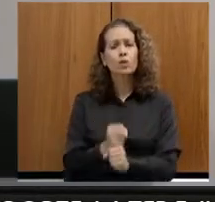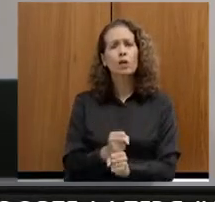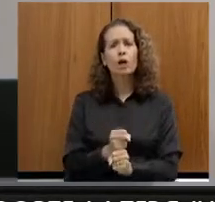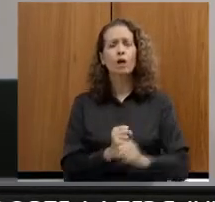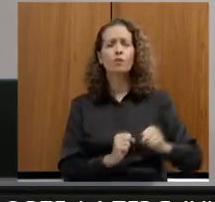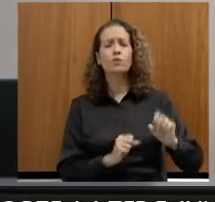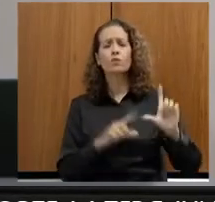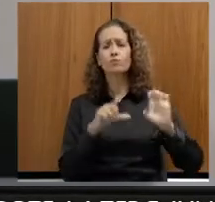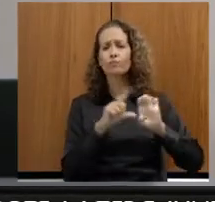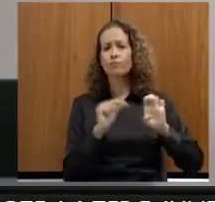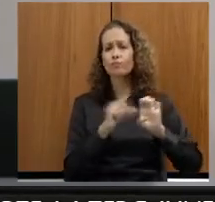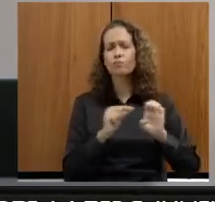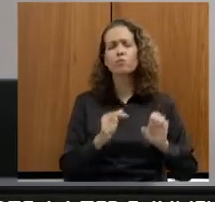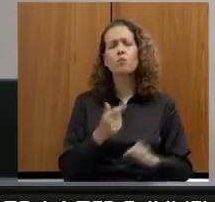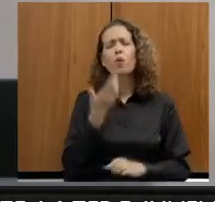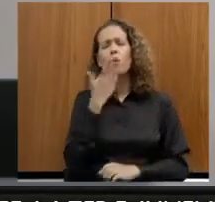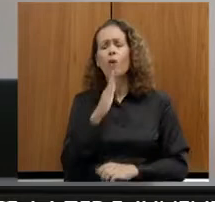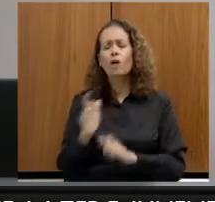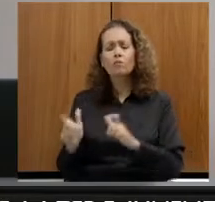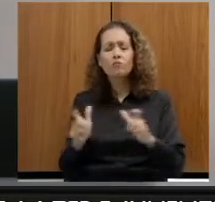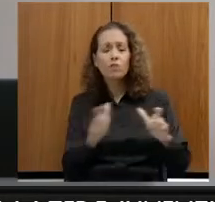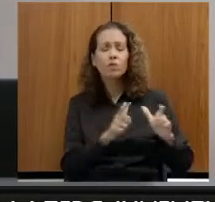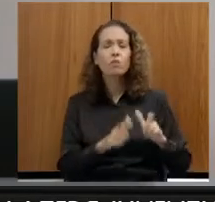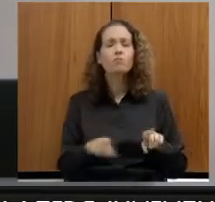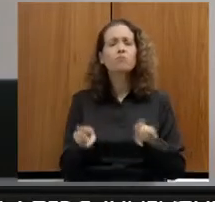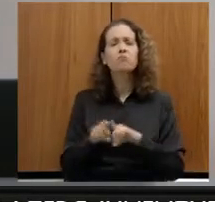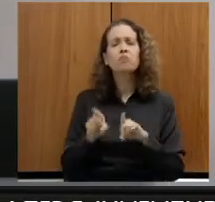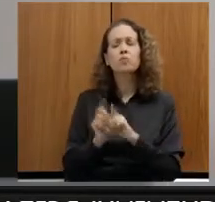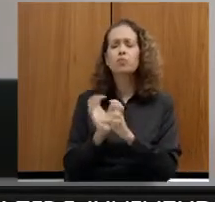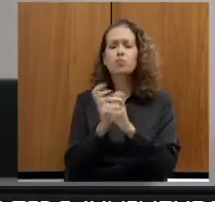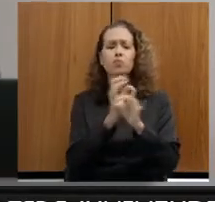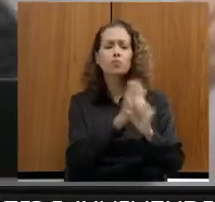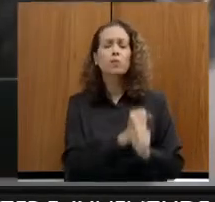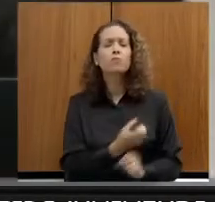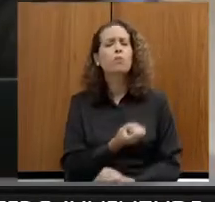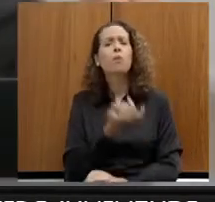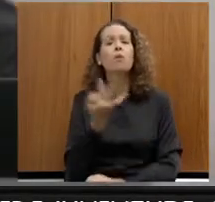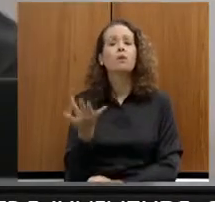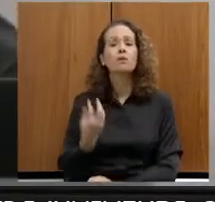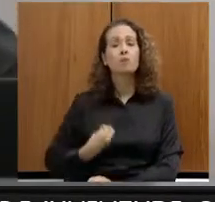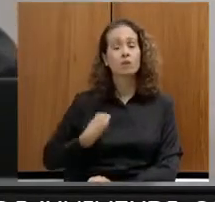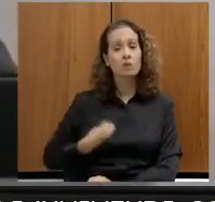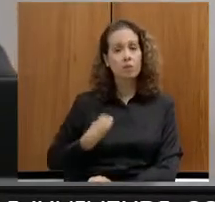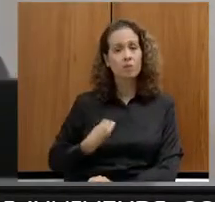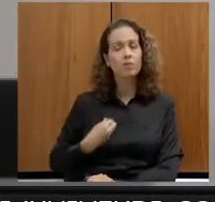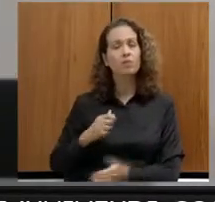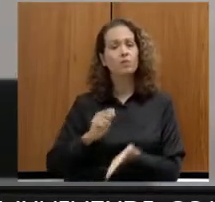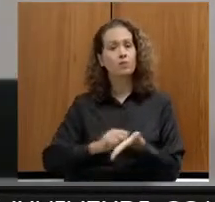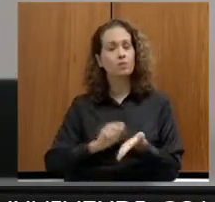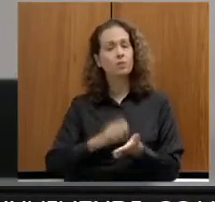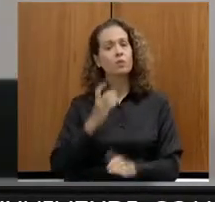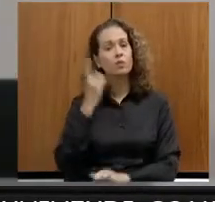em quais regiões e o rendimento médio dos participantes. Autor deputado André Quintão.